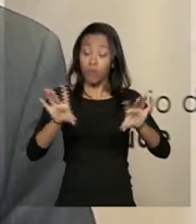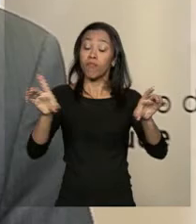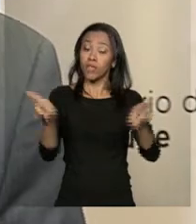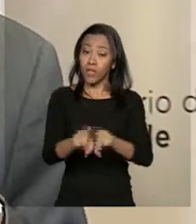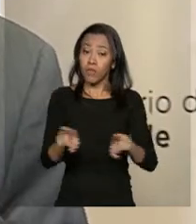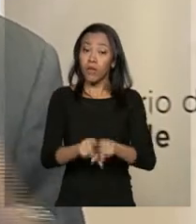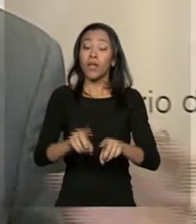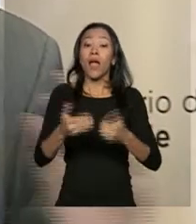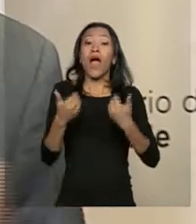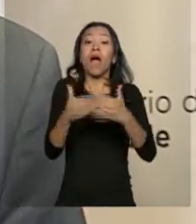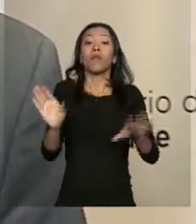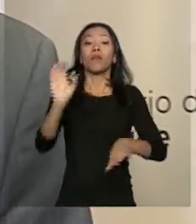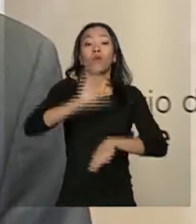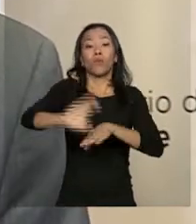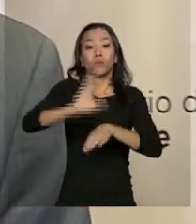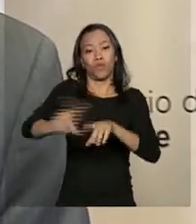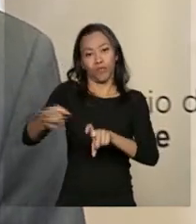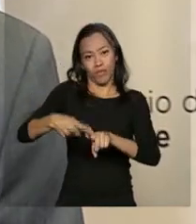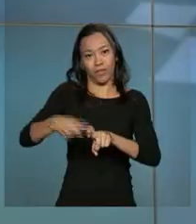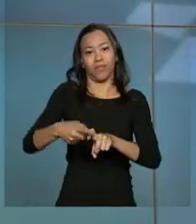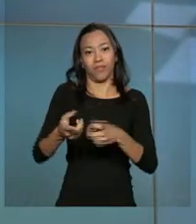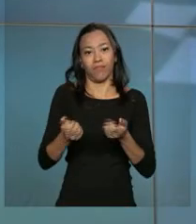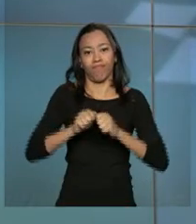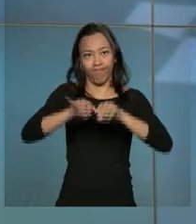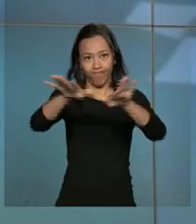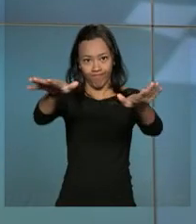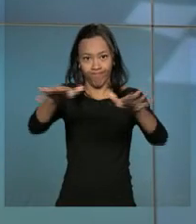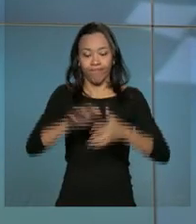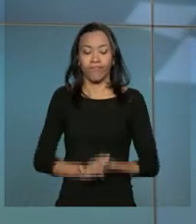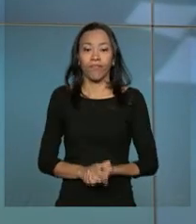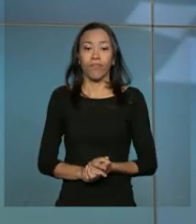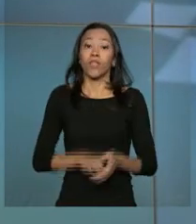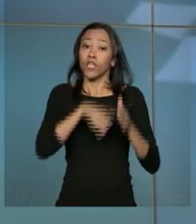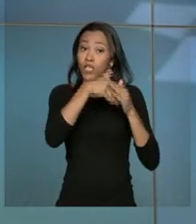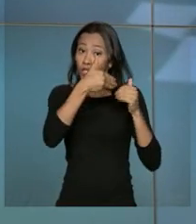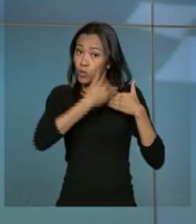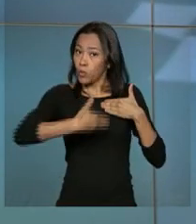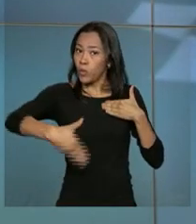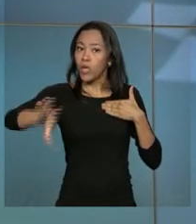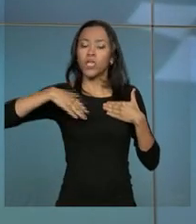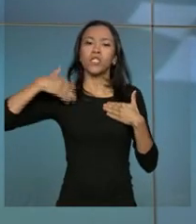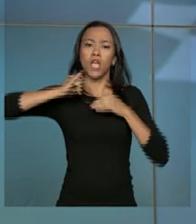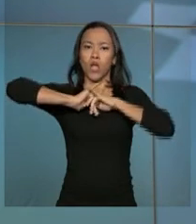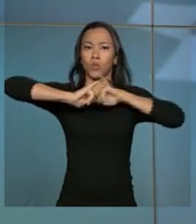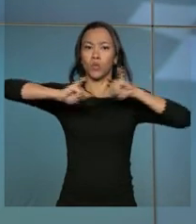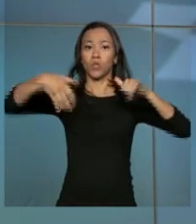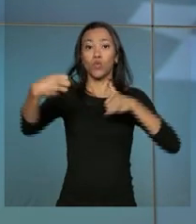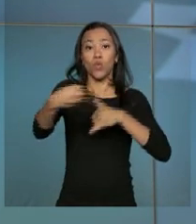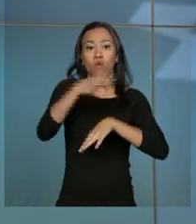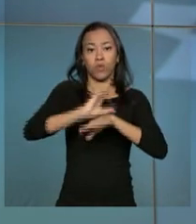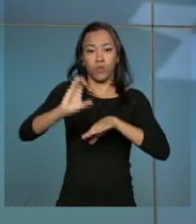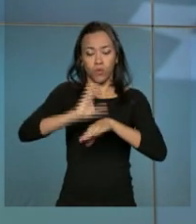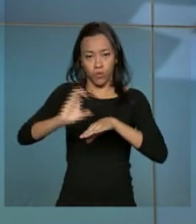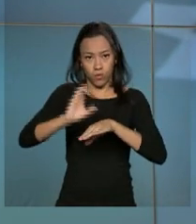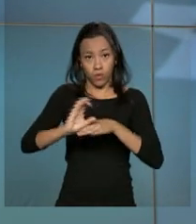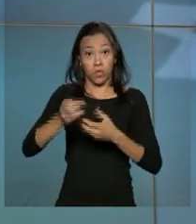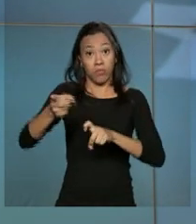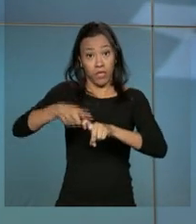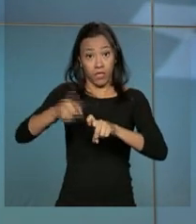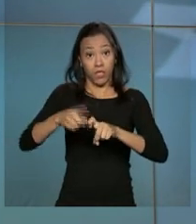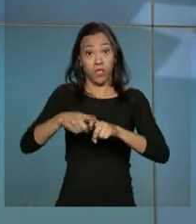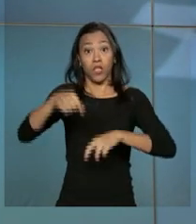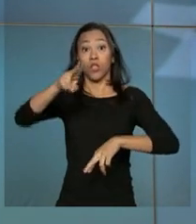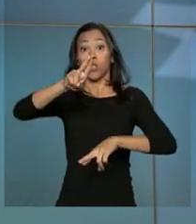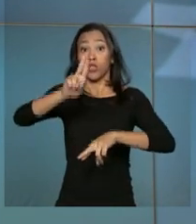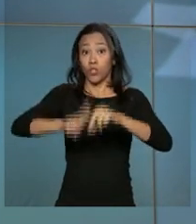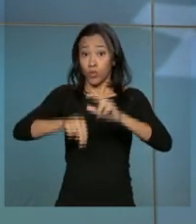novas vagas de residência de forma descentralizada. E durante o anúncio de novos cursos de medicina, em julho, o ministro da Educação